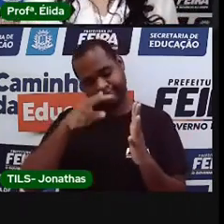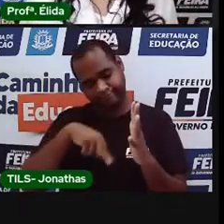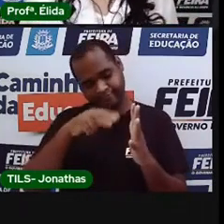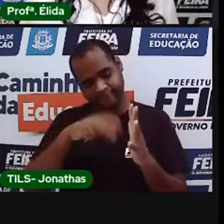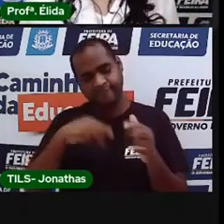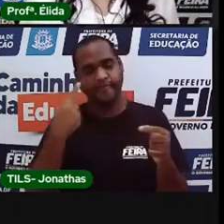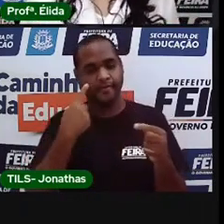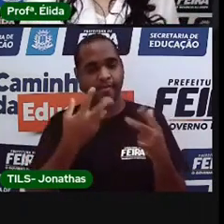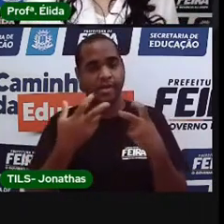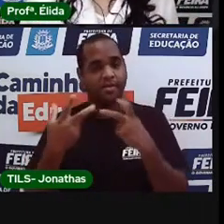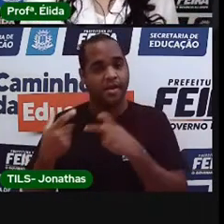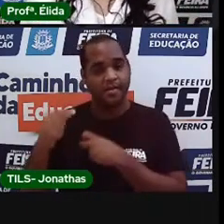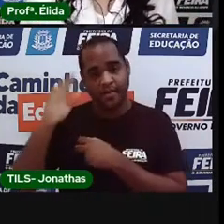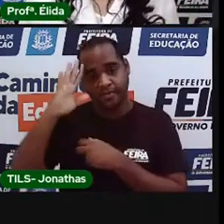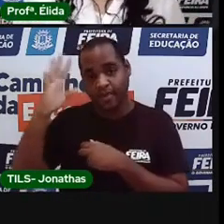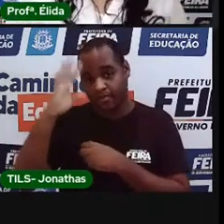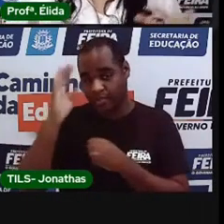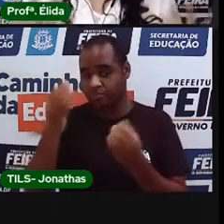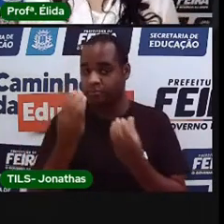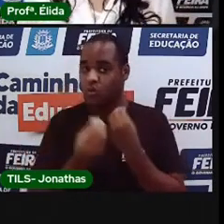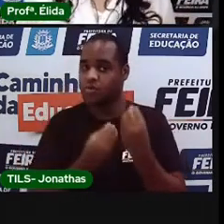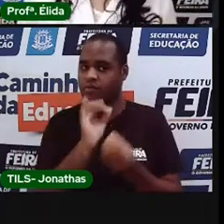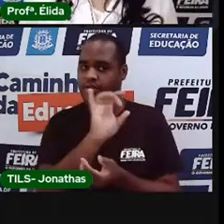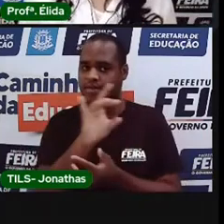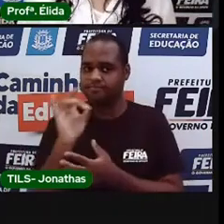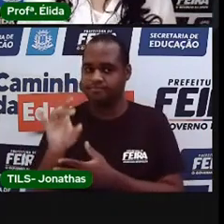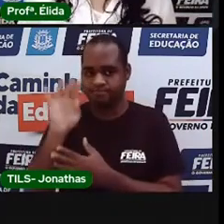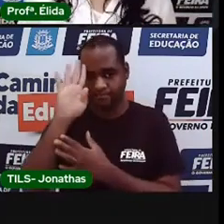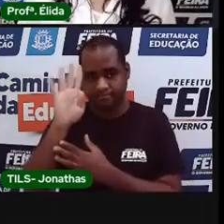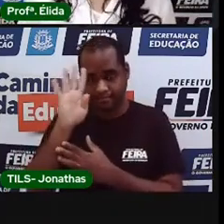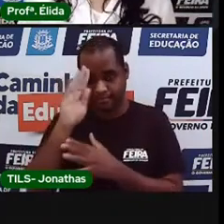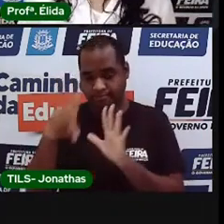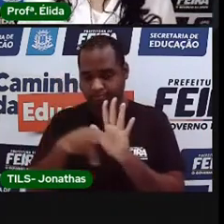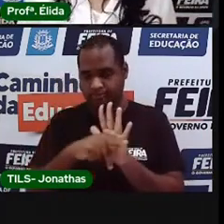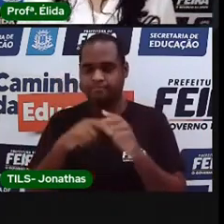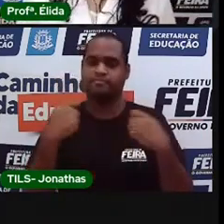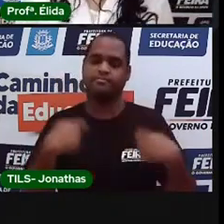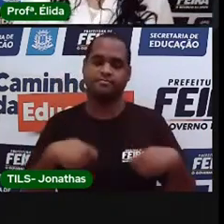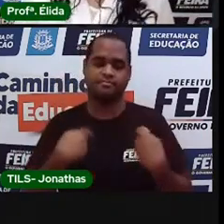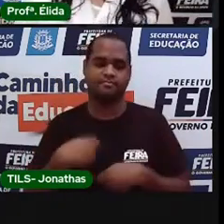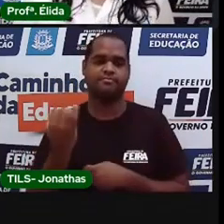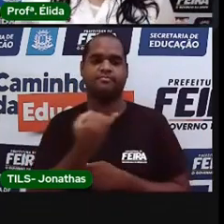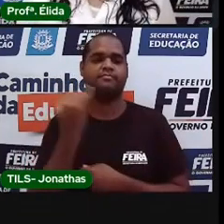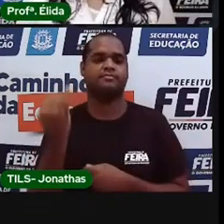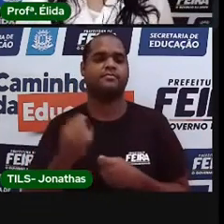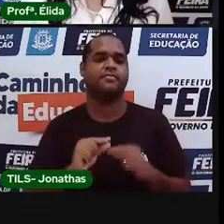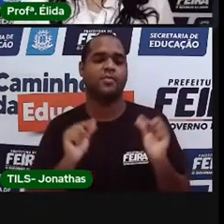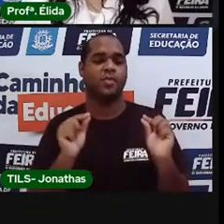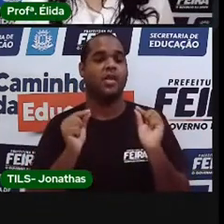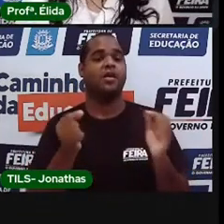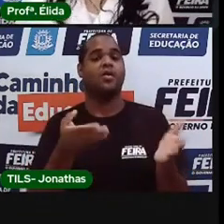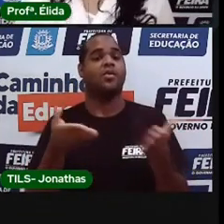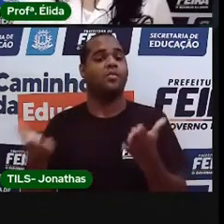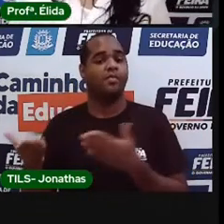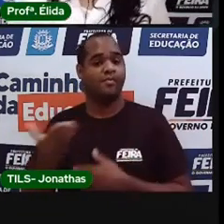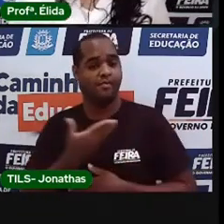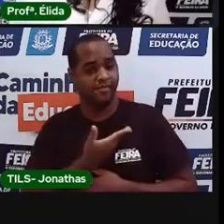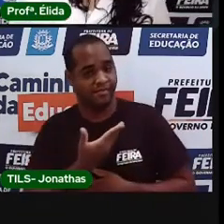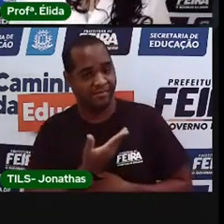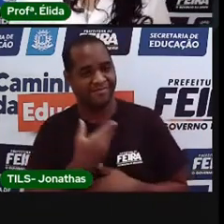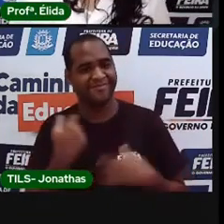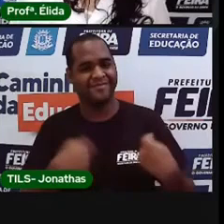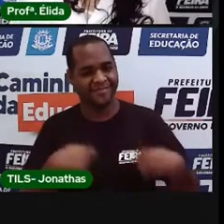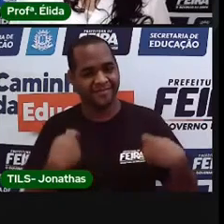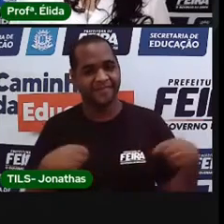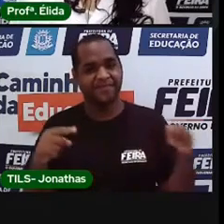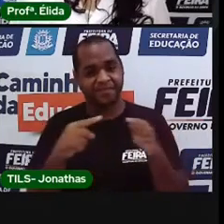Eu queria que vocês ficassem sabendo, E eu quero que vocês participem. E eu quero que vocês convidem os amigos. Esse